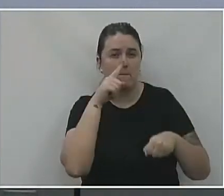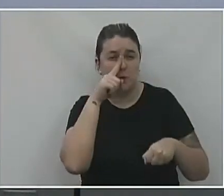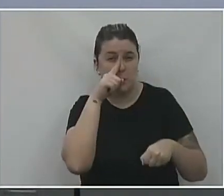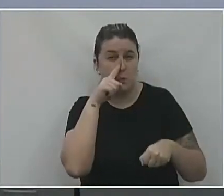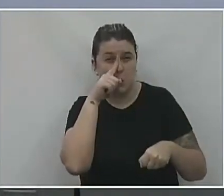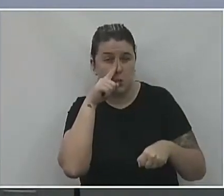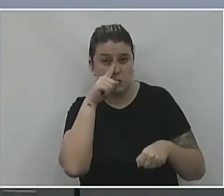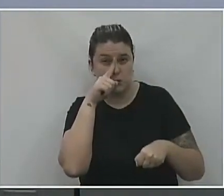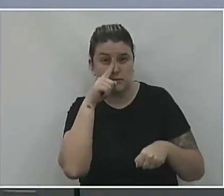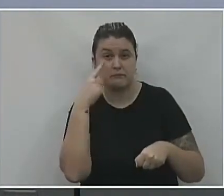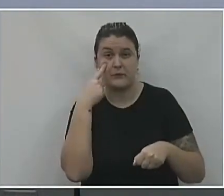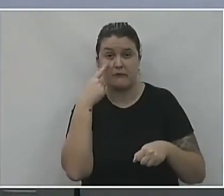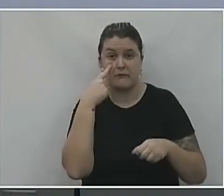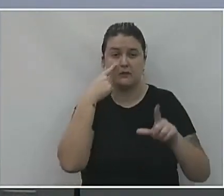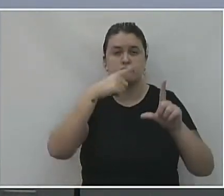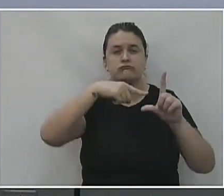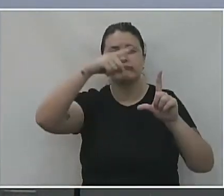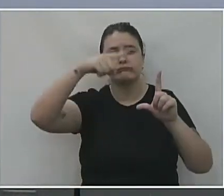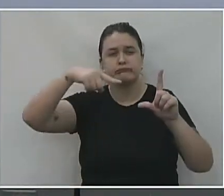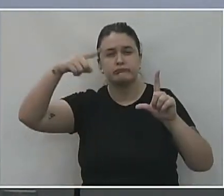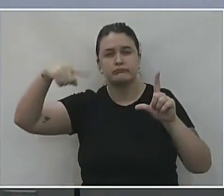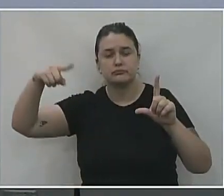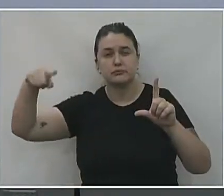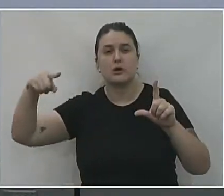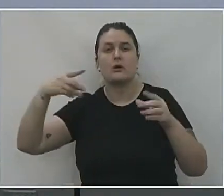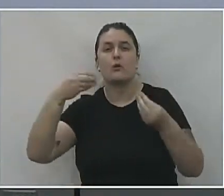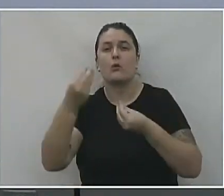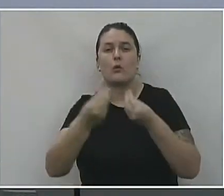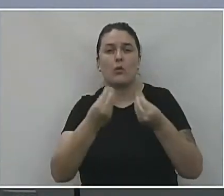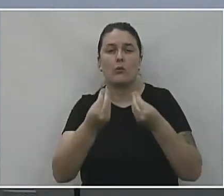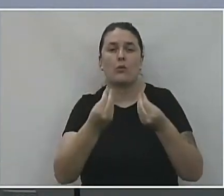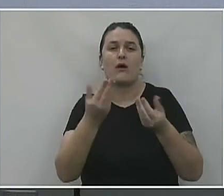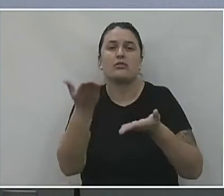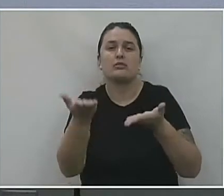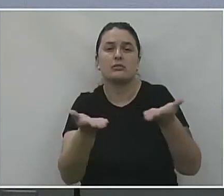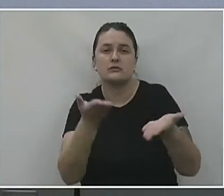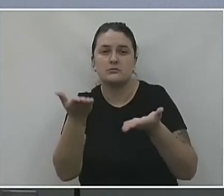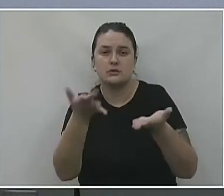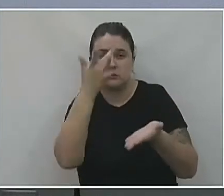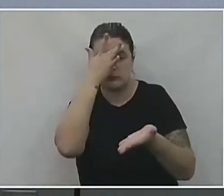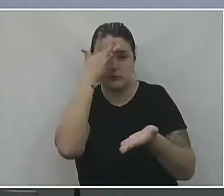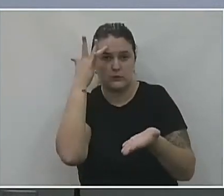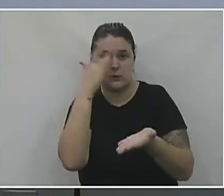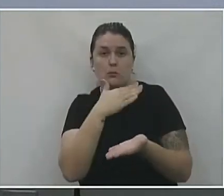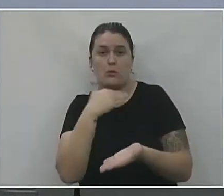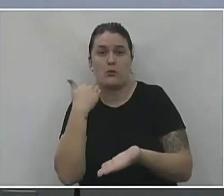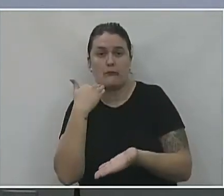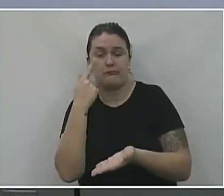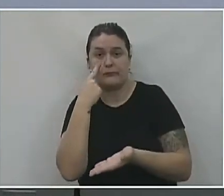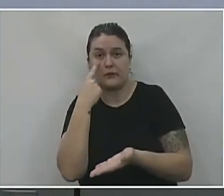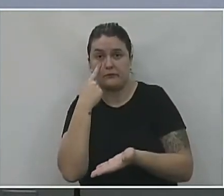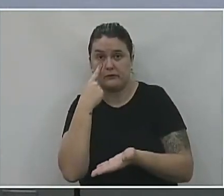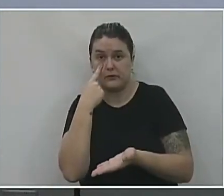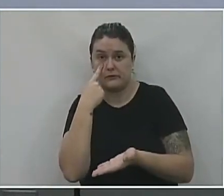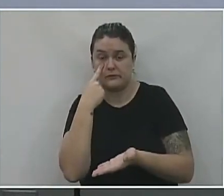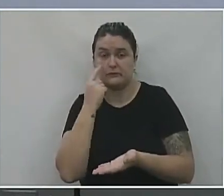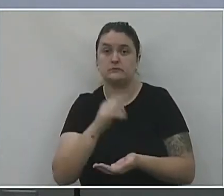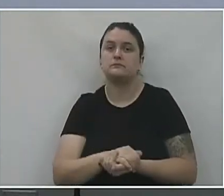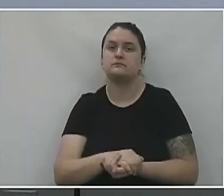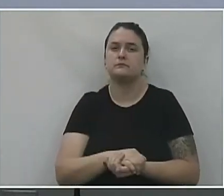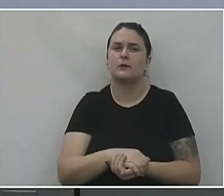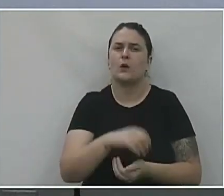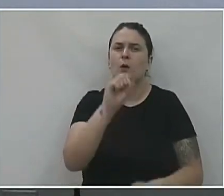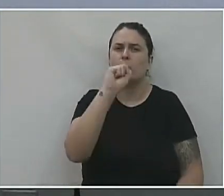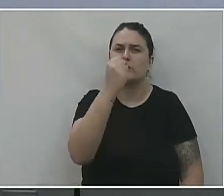Nesse gráfico apresentamos aqui o atendimento dos pacientes que vieram ao óbito. Vocês podem notar, então, que